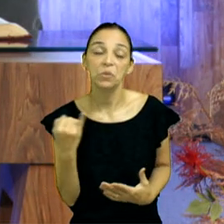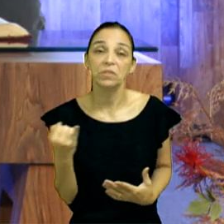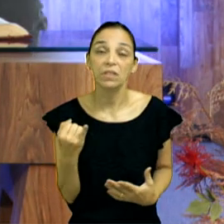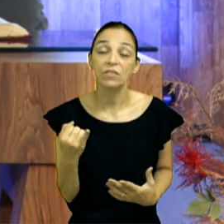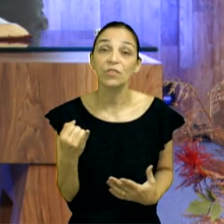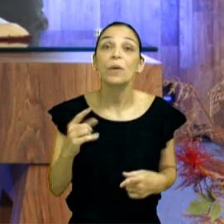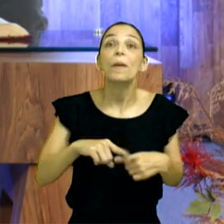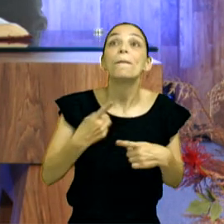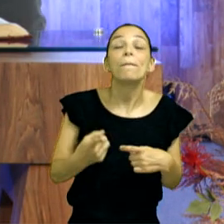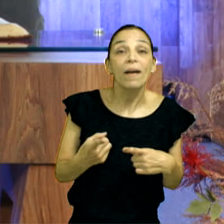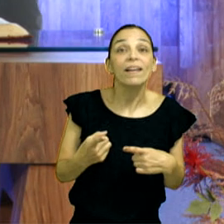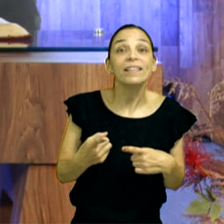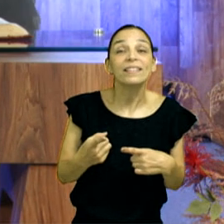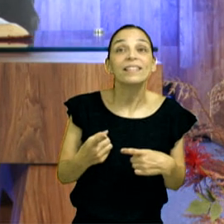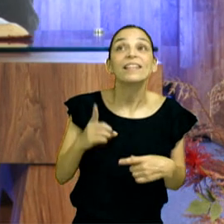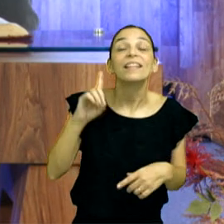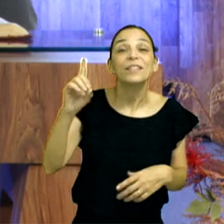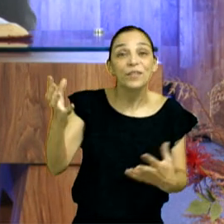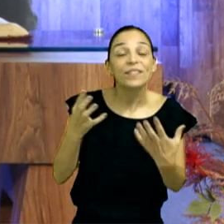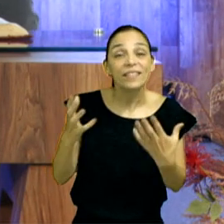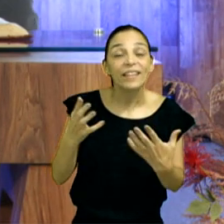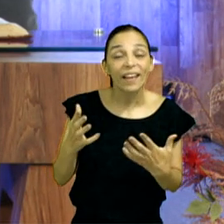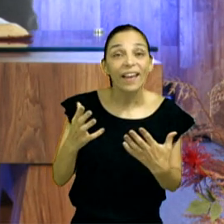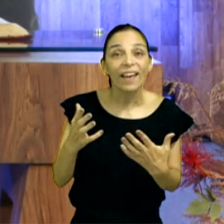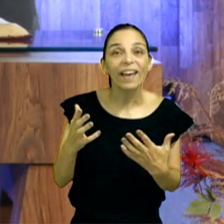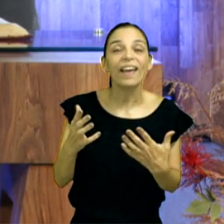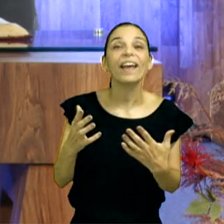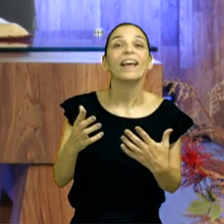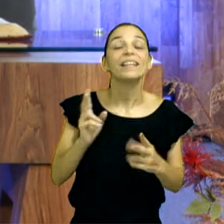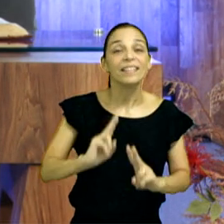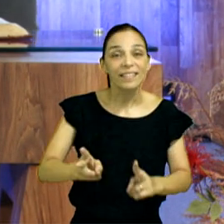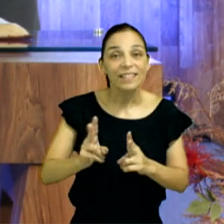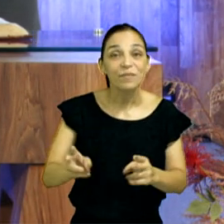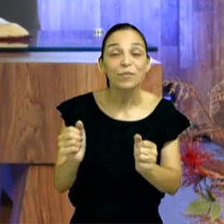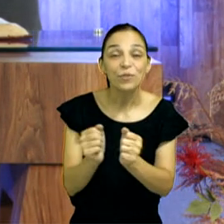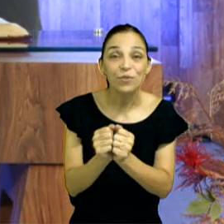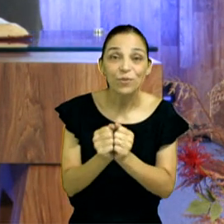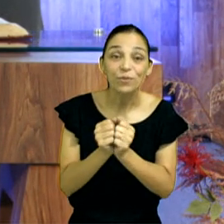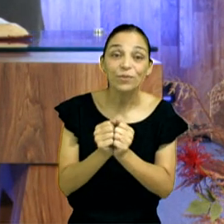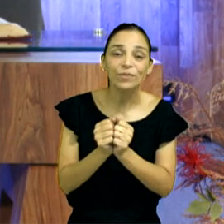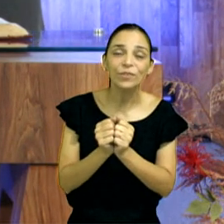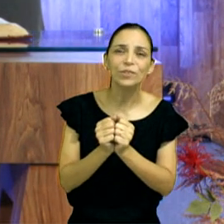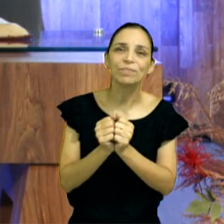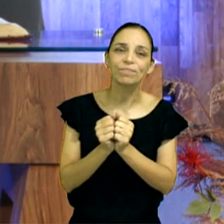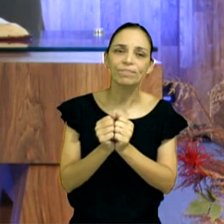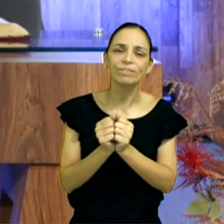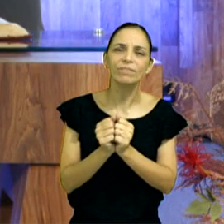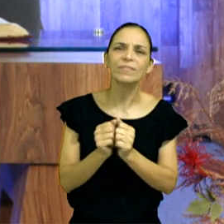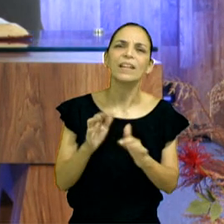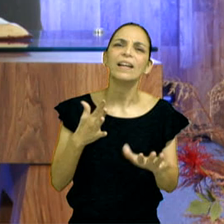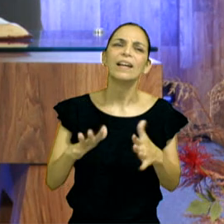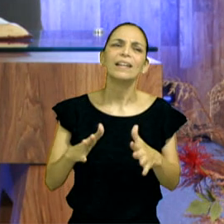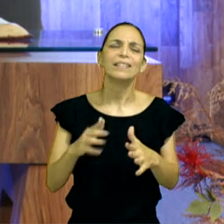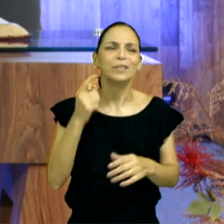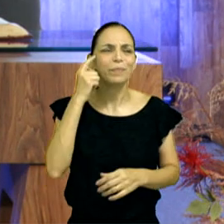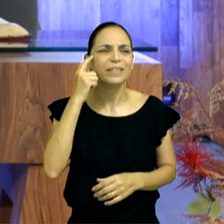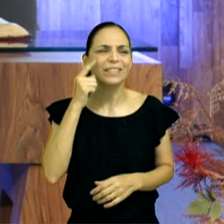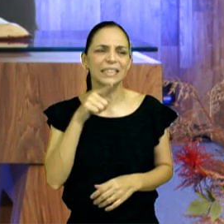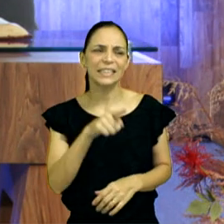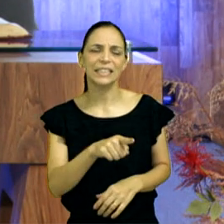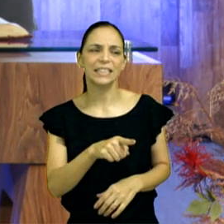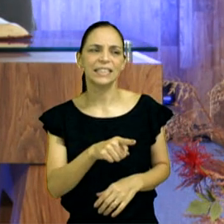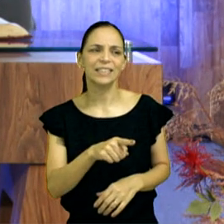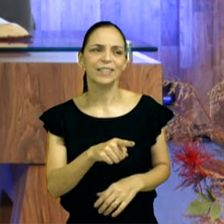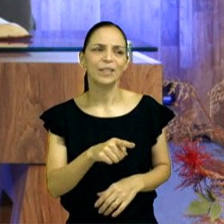Quando você vai rastrear, mapear o problema, onde começou, você vai ver que foi uma coisa tão pequena que você menosprezava.